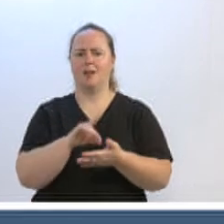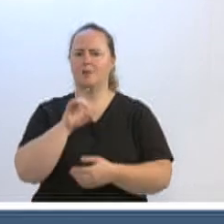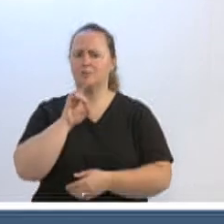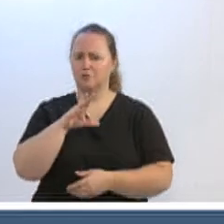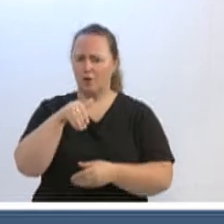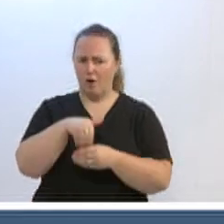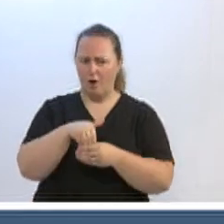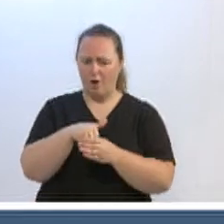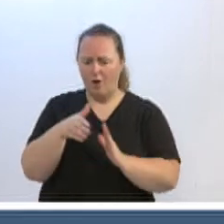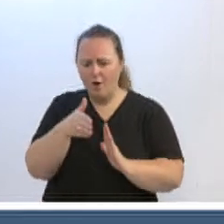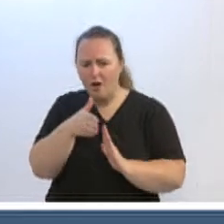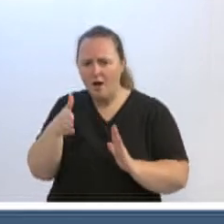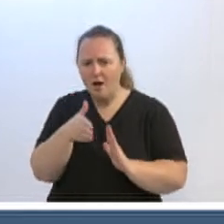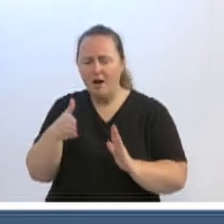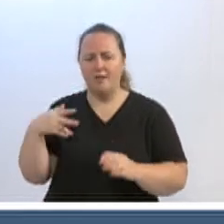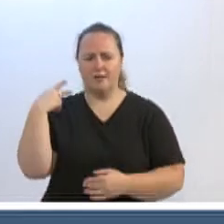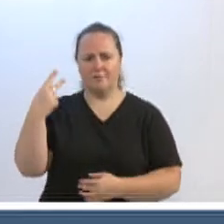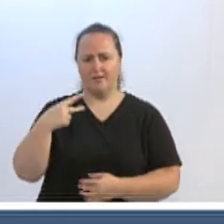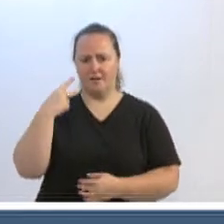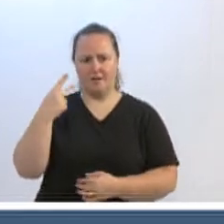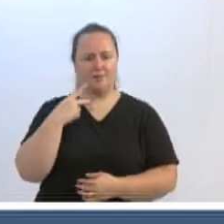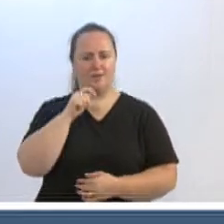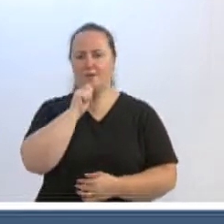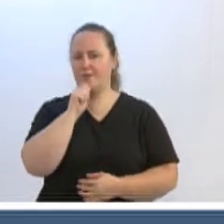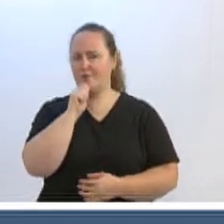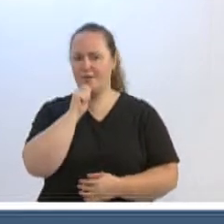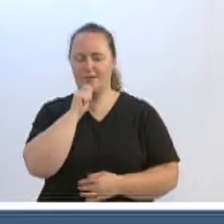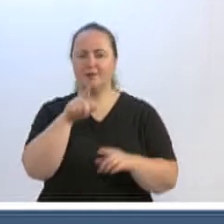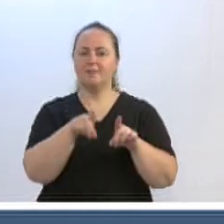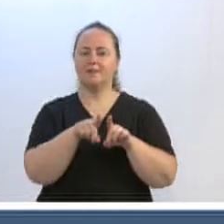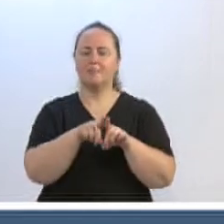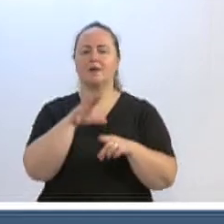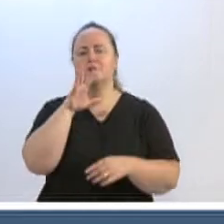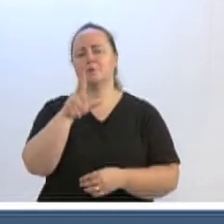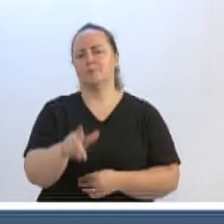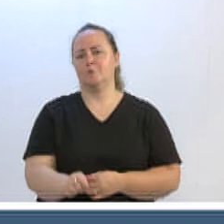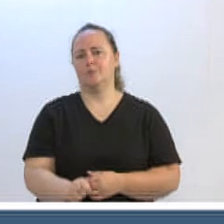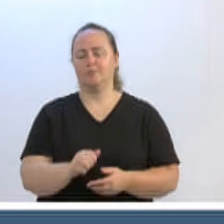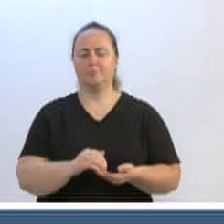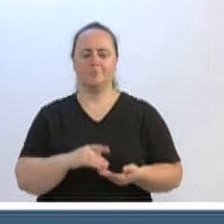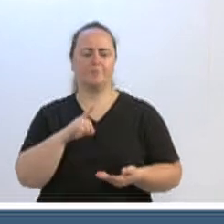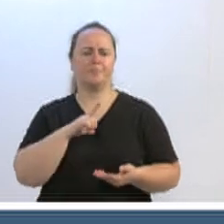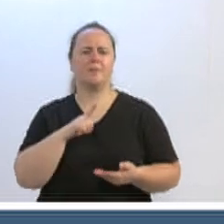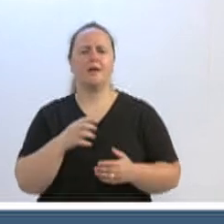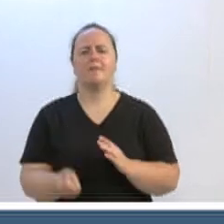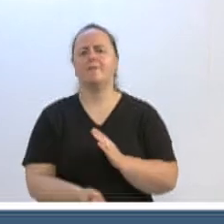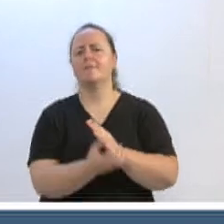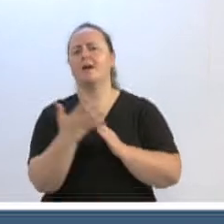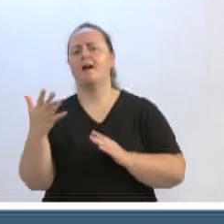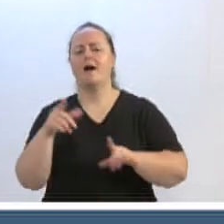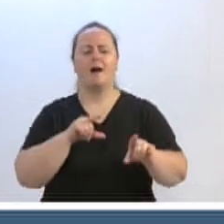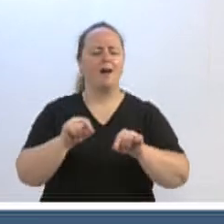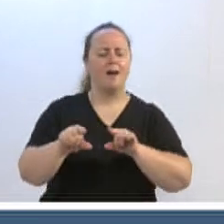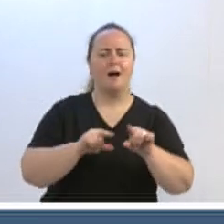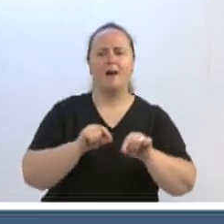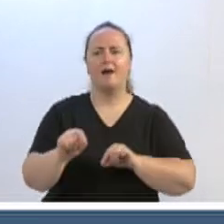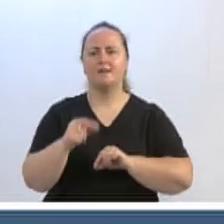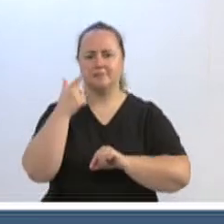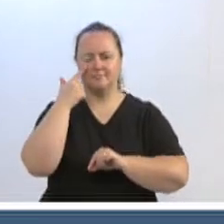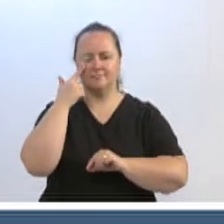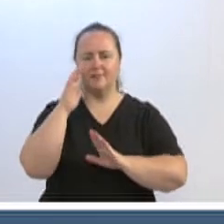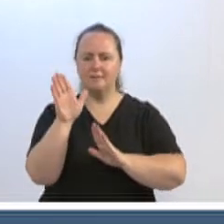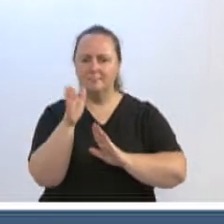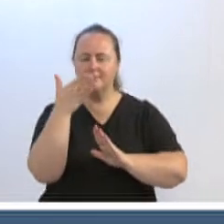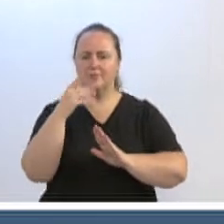vereador, mas como no próprio executivo, no que diz respeito a todos os encaminhamentos. A gente tem várias opções, e aqui eu queria que pudesse mostrar a próxima foto, ali, Ari,